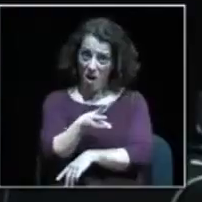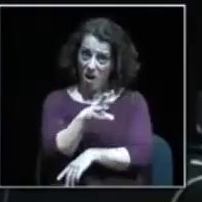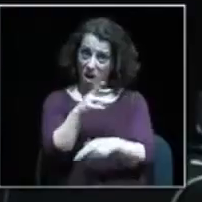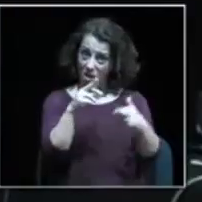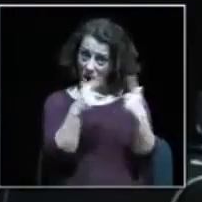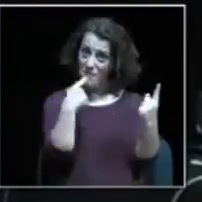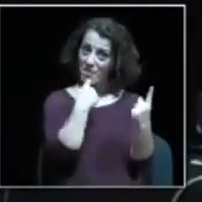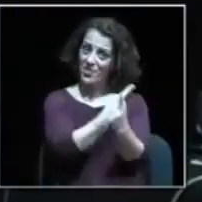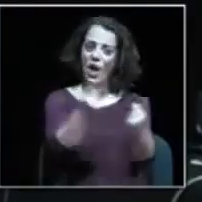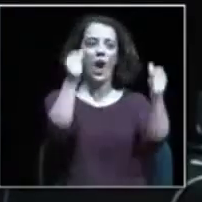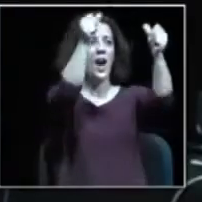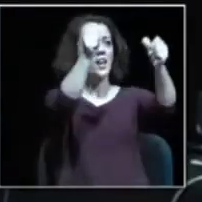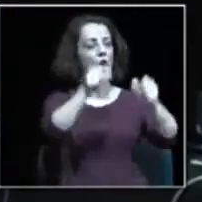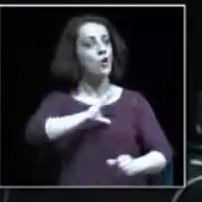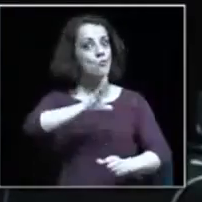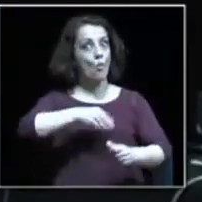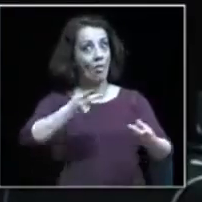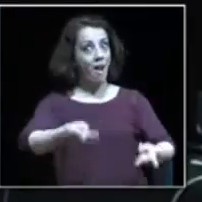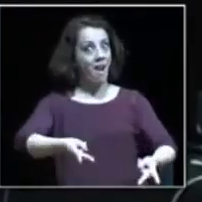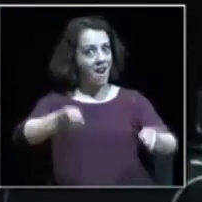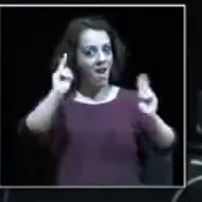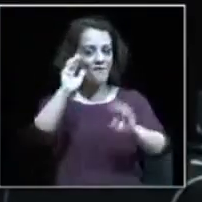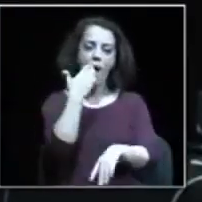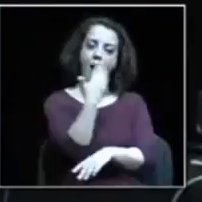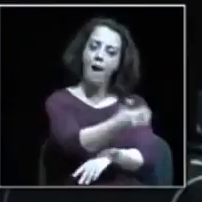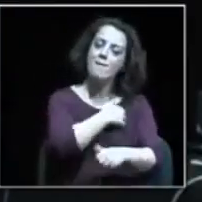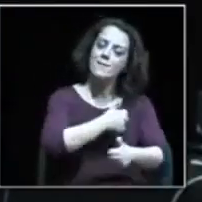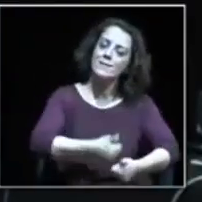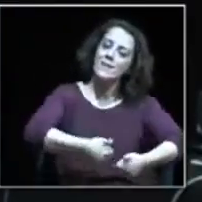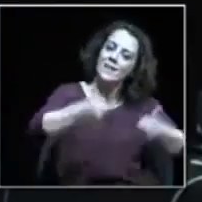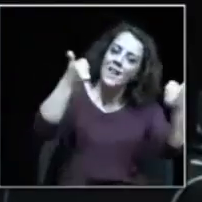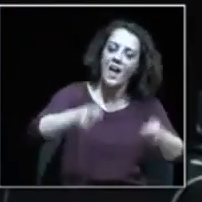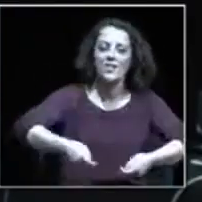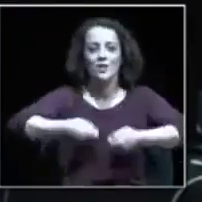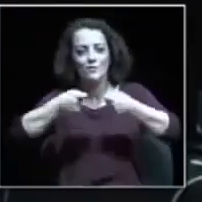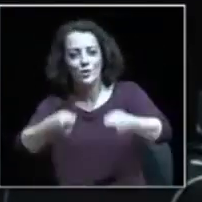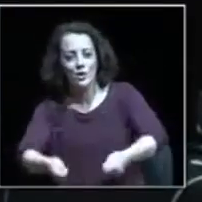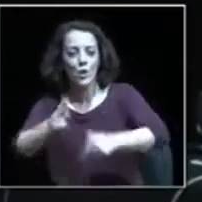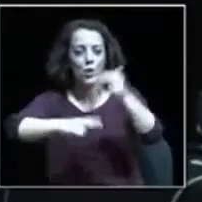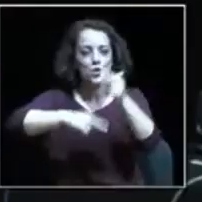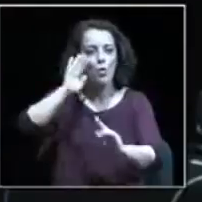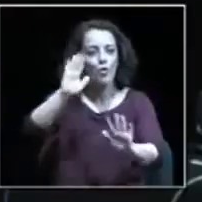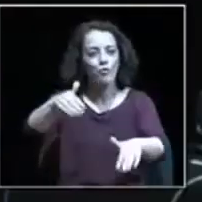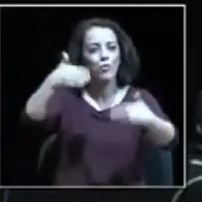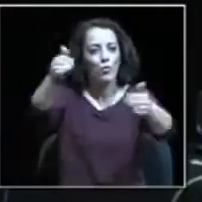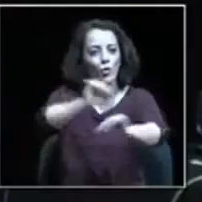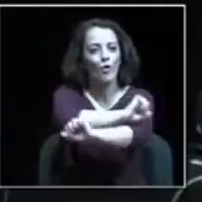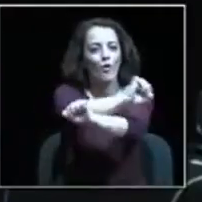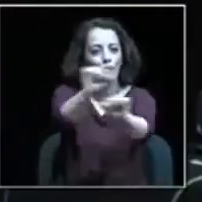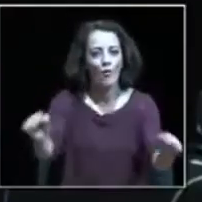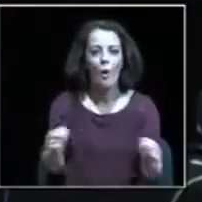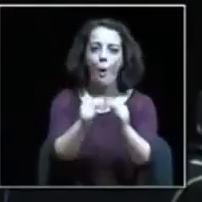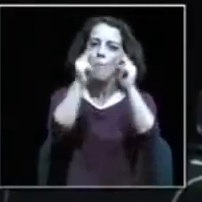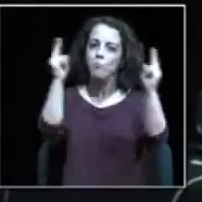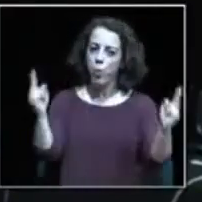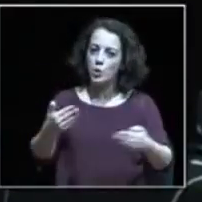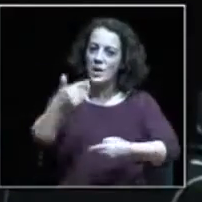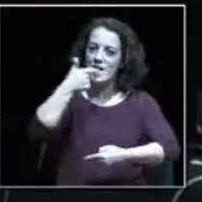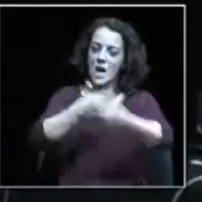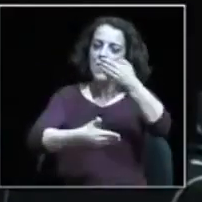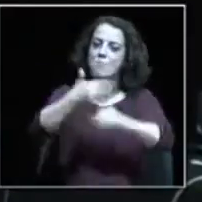dizendo que no mundo livre ainda pode encontrar uma cidade onde viver, investir e construir o seu futuro, construindo pontos e não muros.